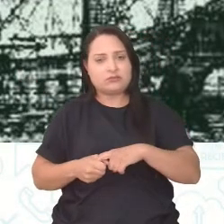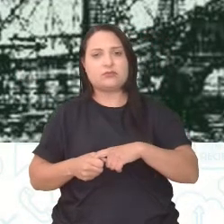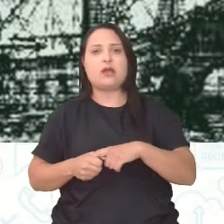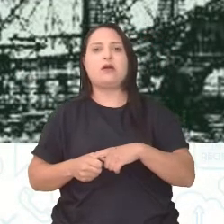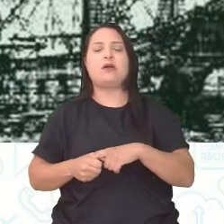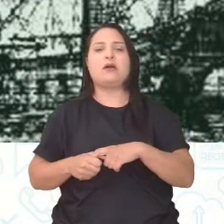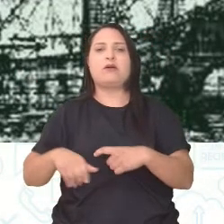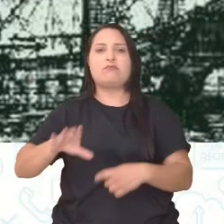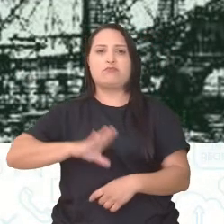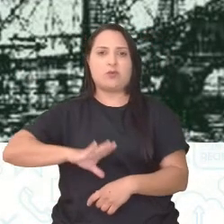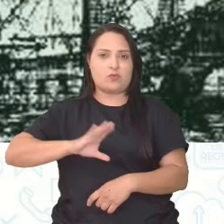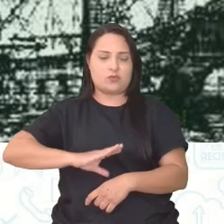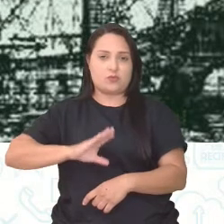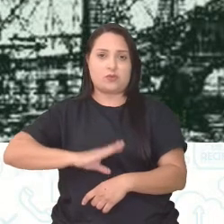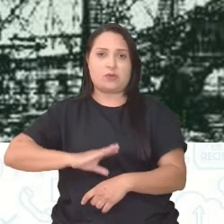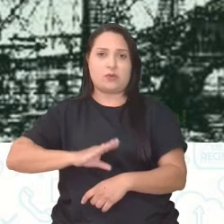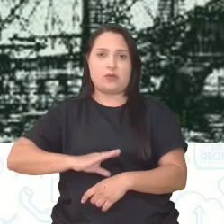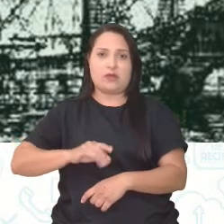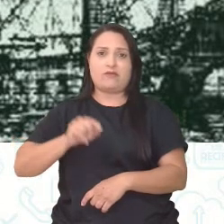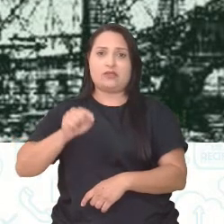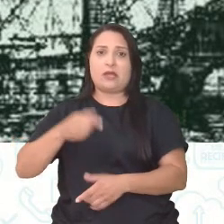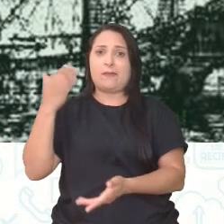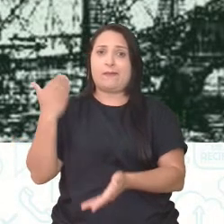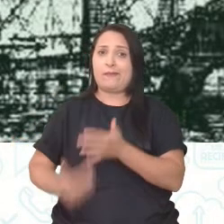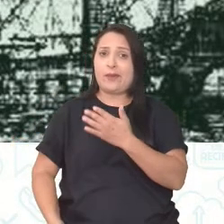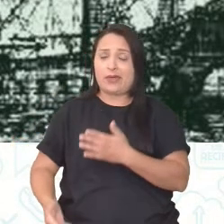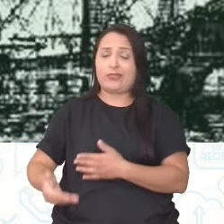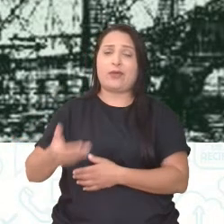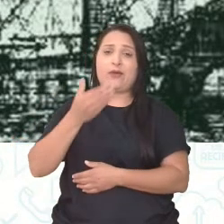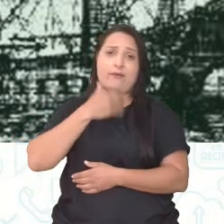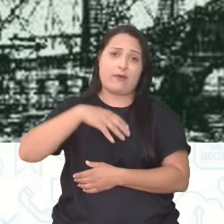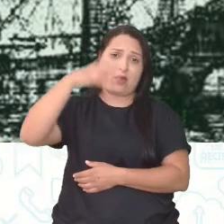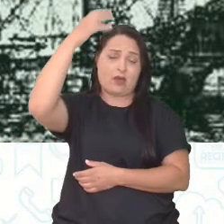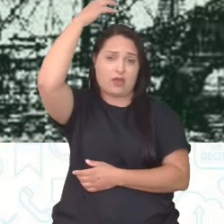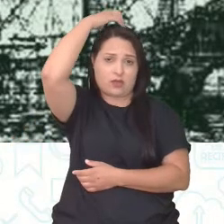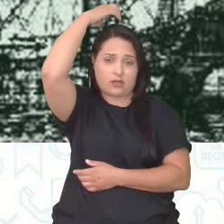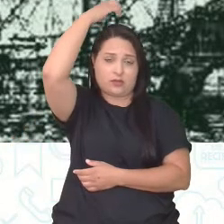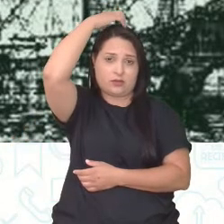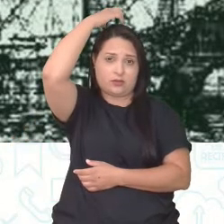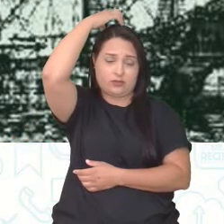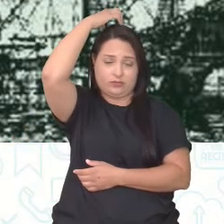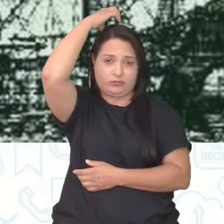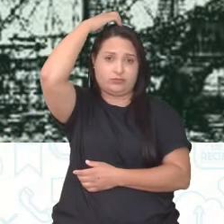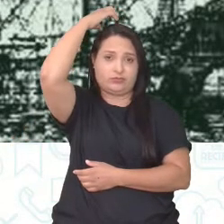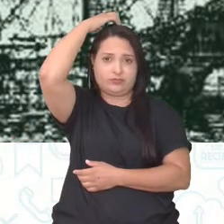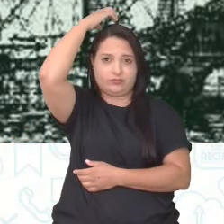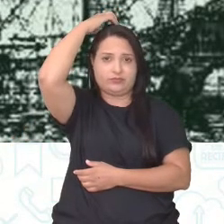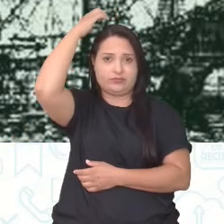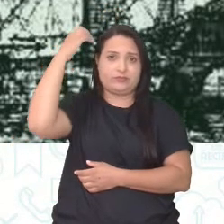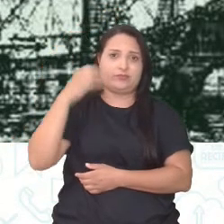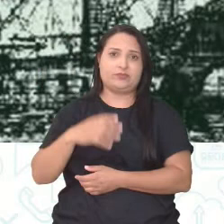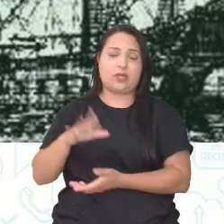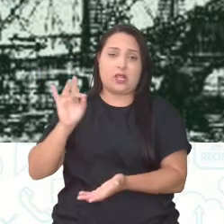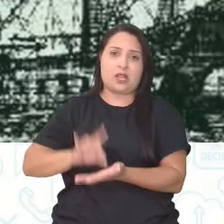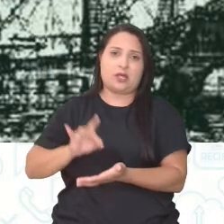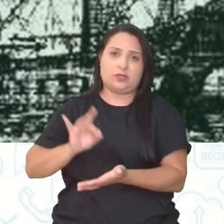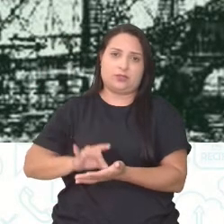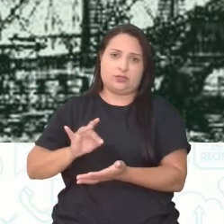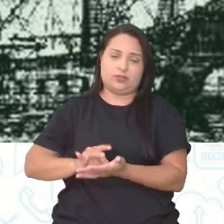voltar para Portugal, você corre o risco de perder, né? O seu trono ali, né? De ser o legítimo rei de